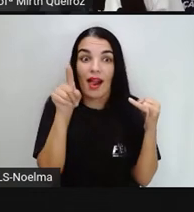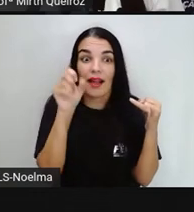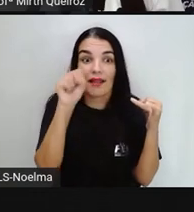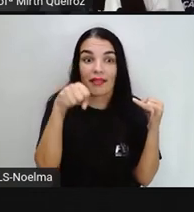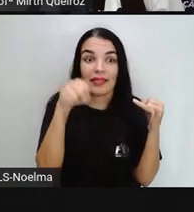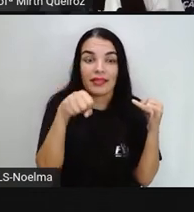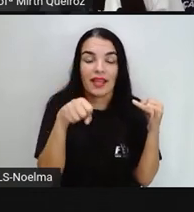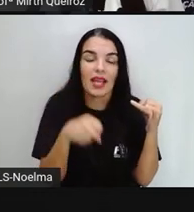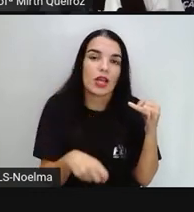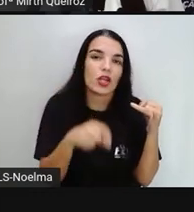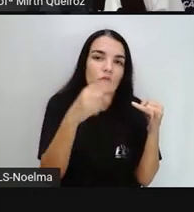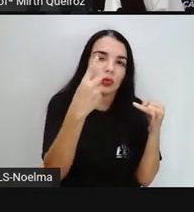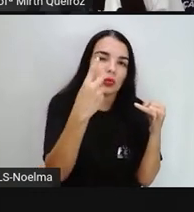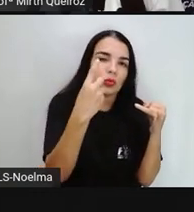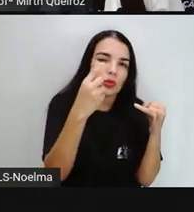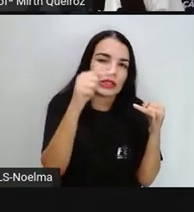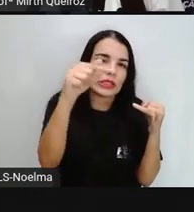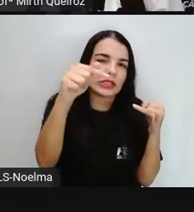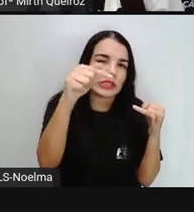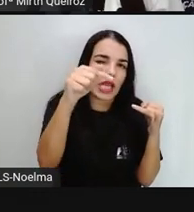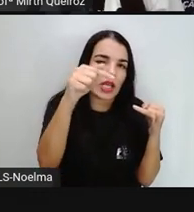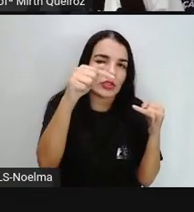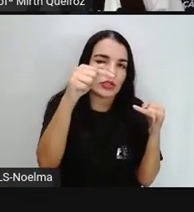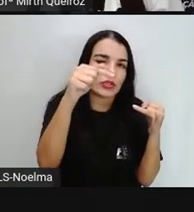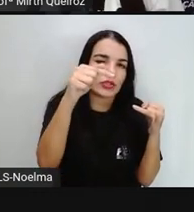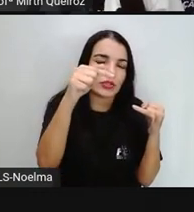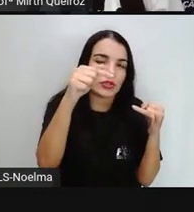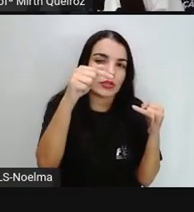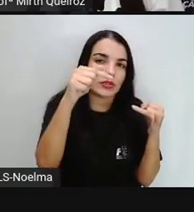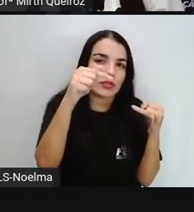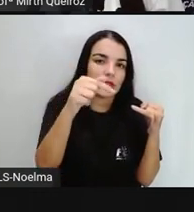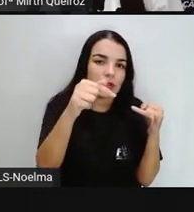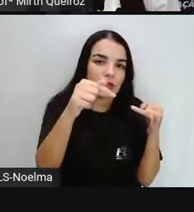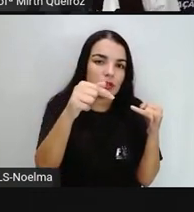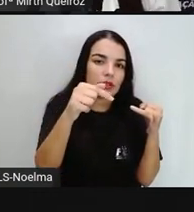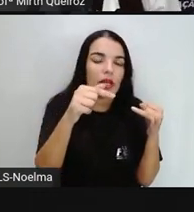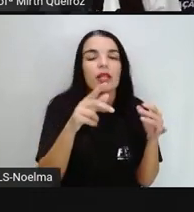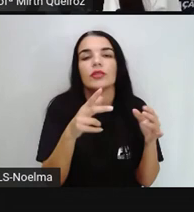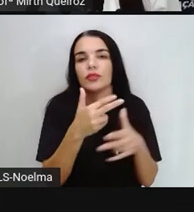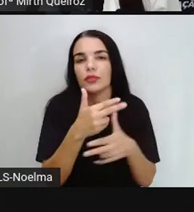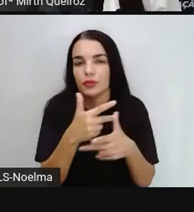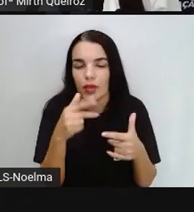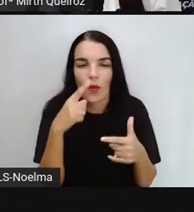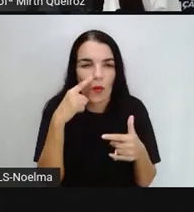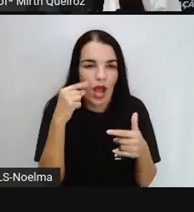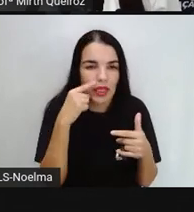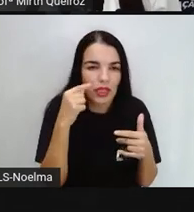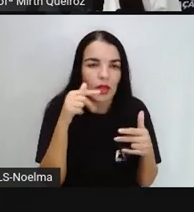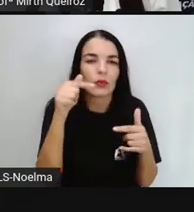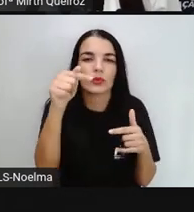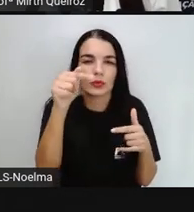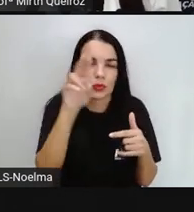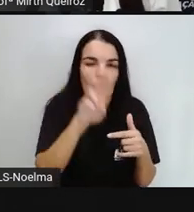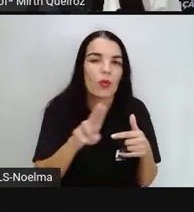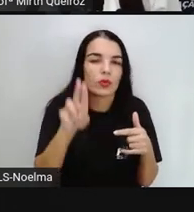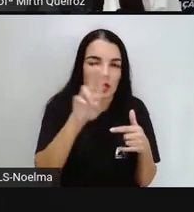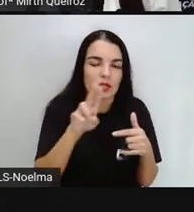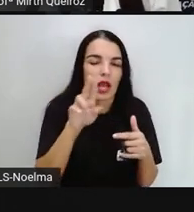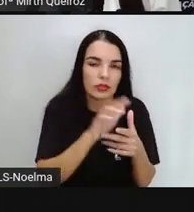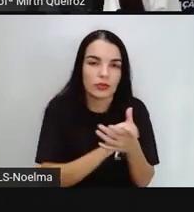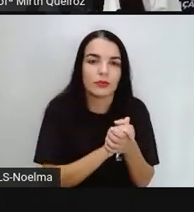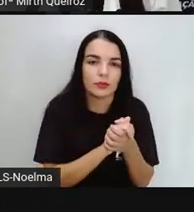usamos, ó, uma, duas peças, três, quatro, cinco, seis, sete peças para montar esse